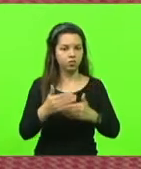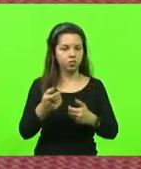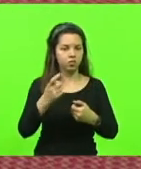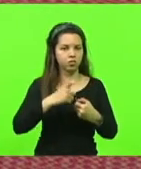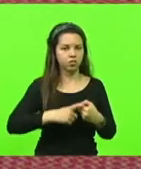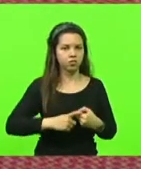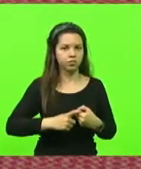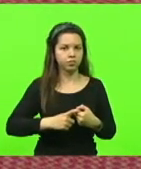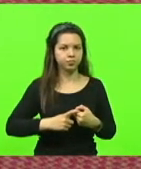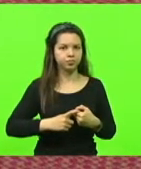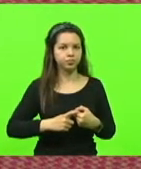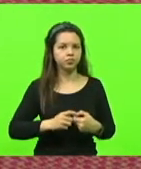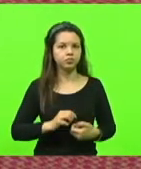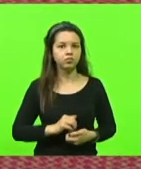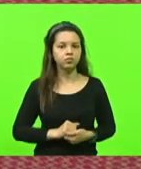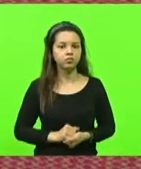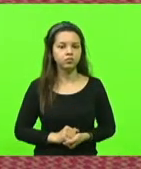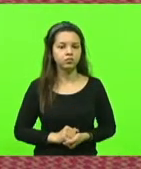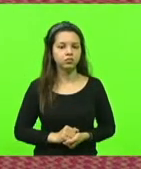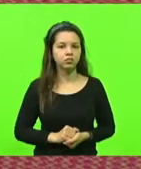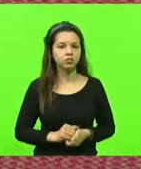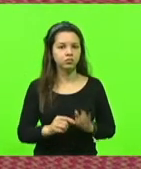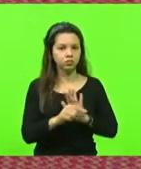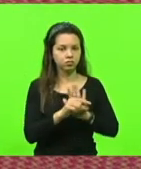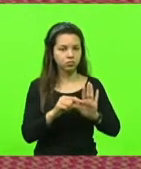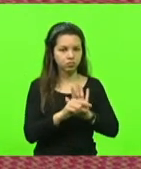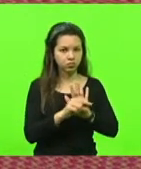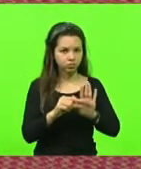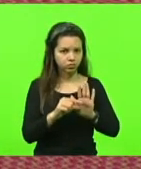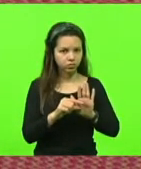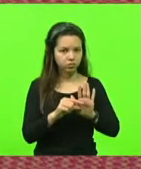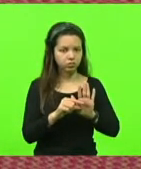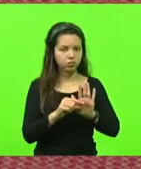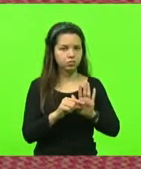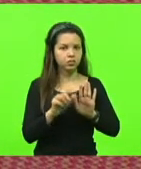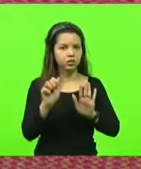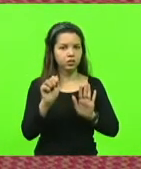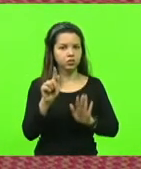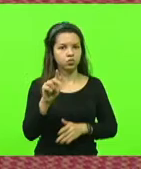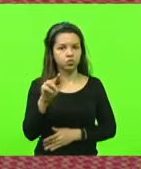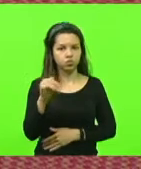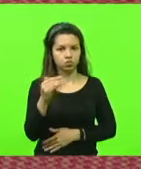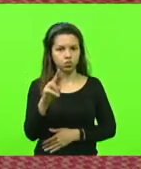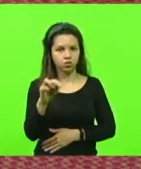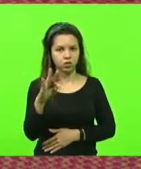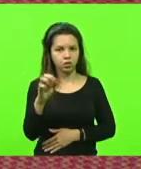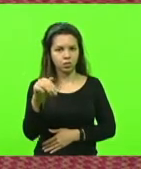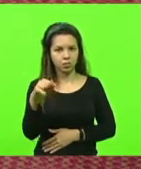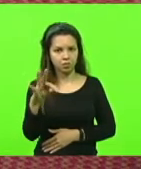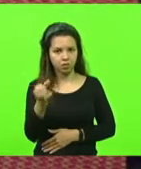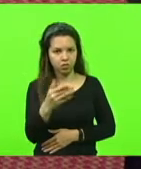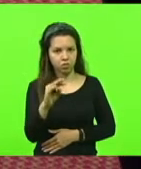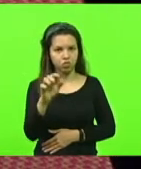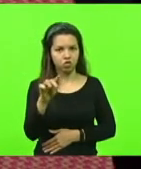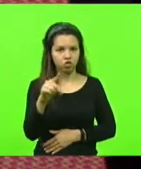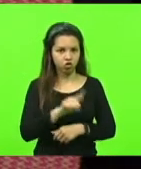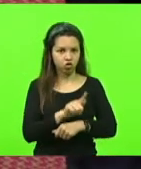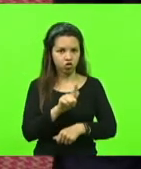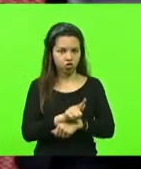efeitos do termo de ajustamento de gestão, que resultam no desfazimento de atos